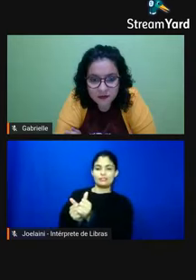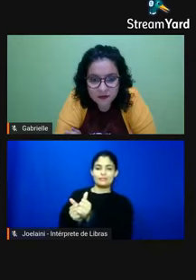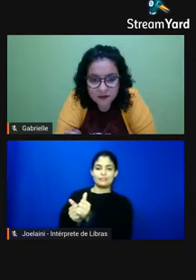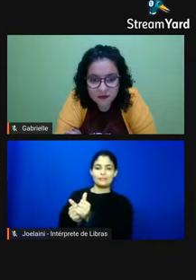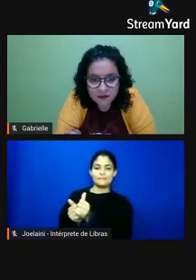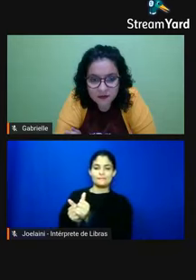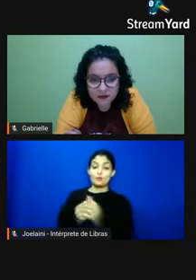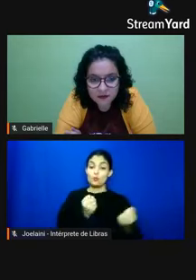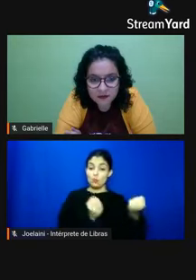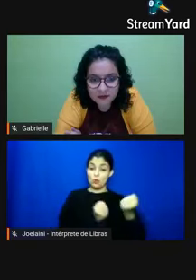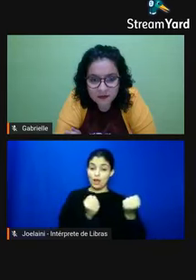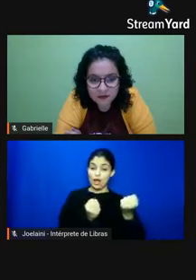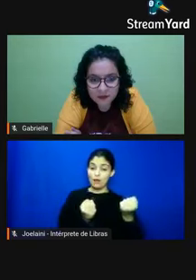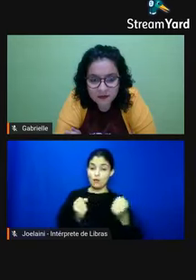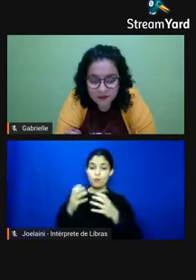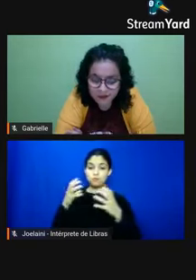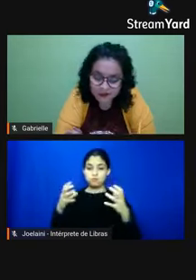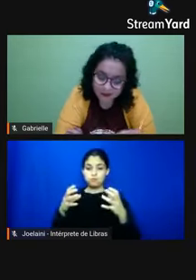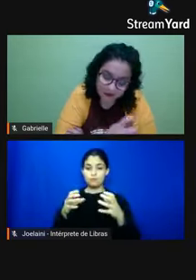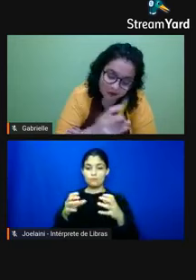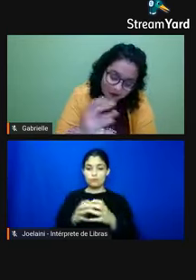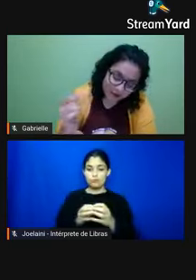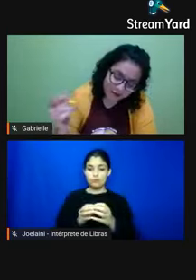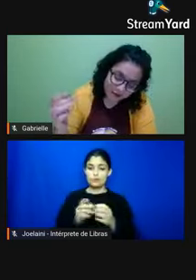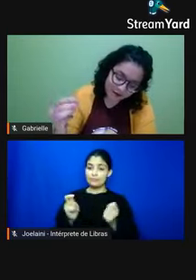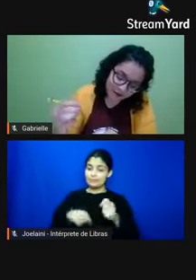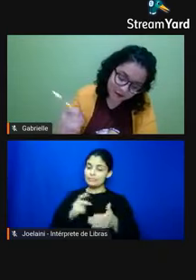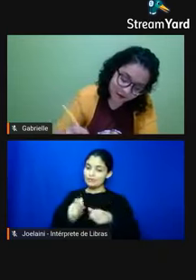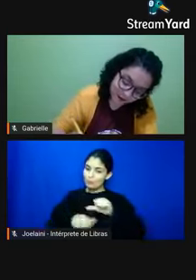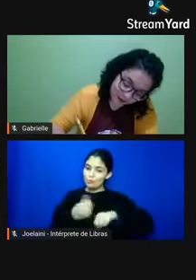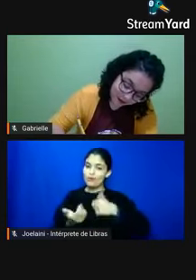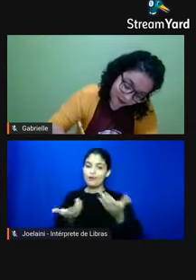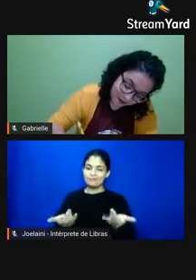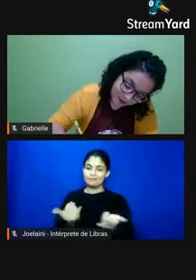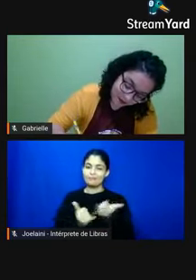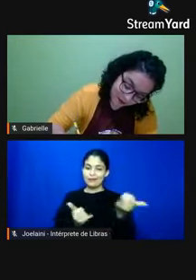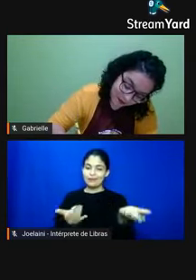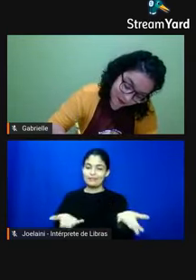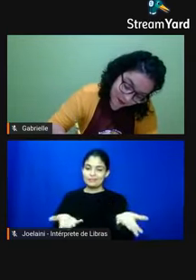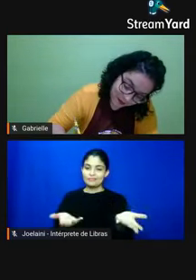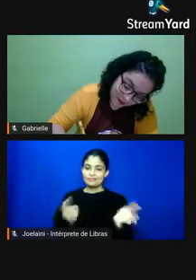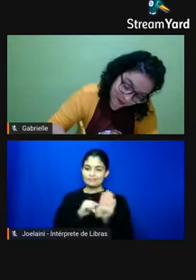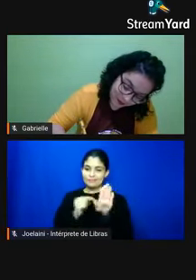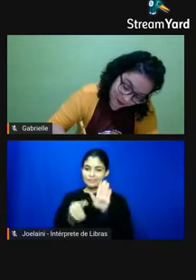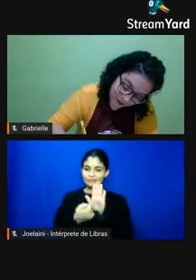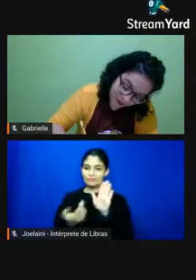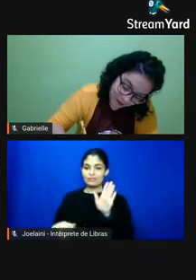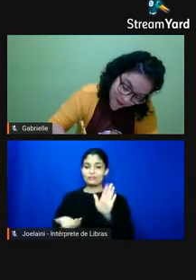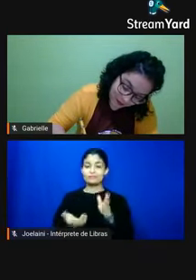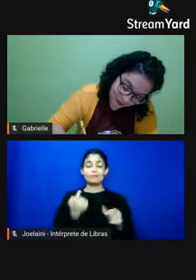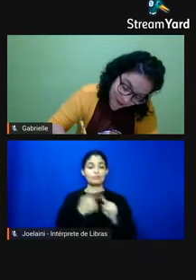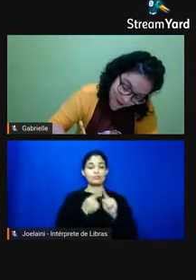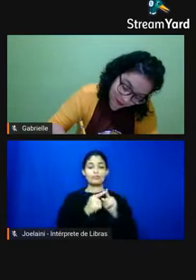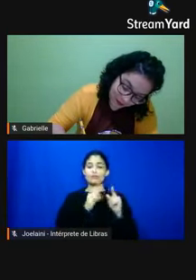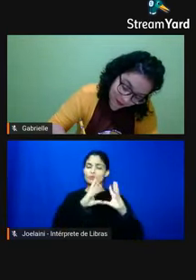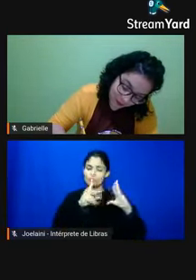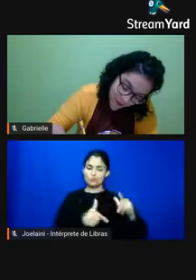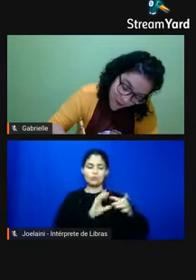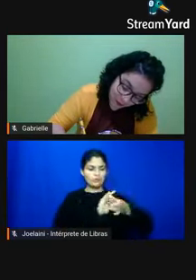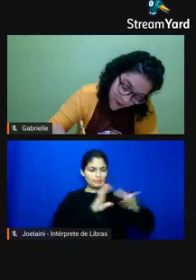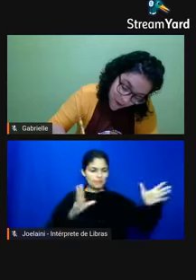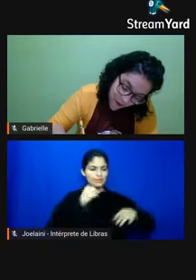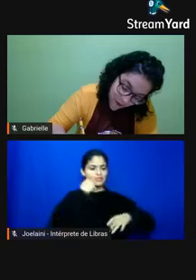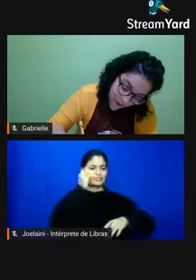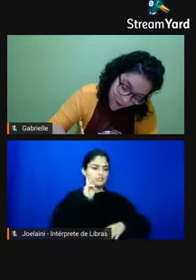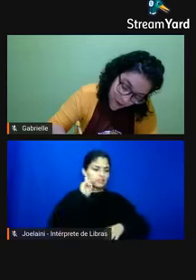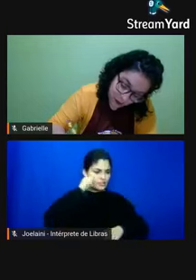que inclusive reposicionar esses debates sobre liberdade negra cidadania racismo pós-abolição